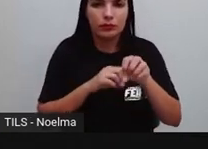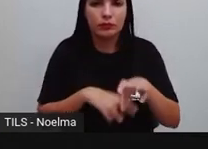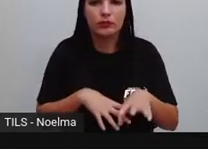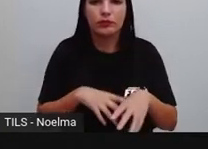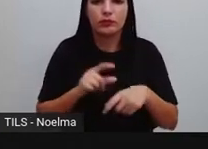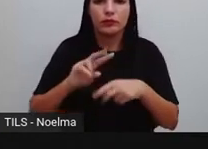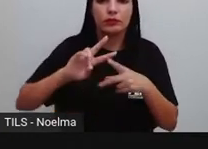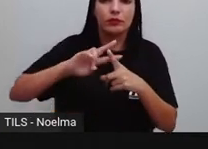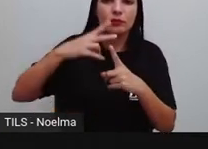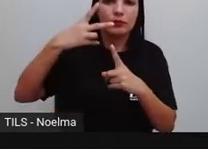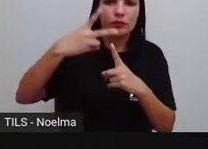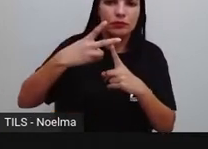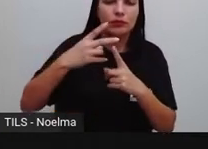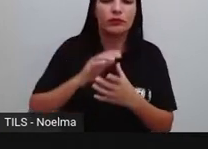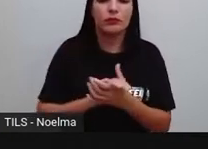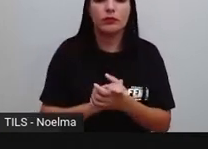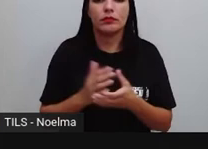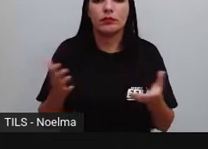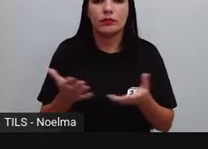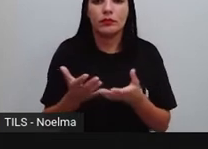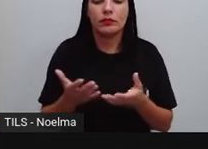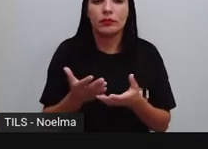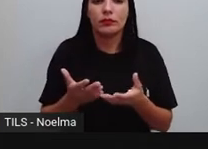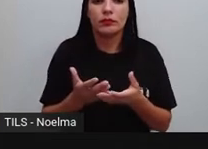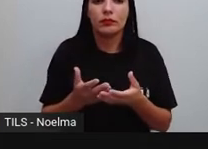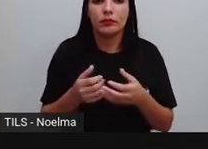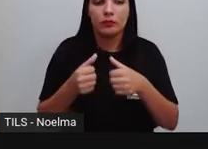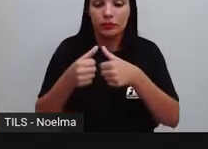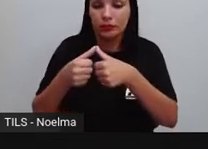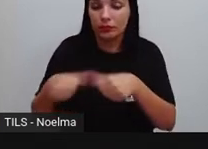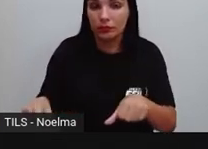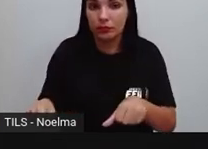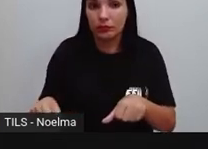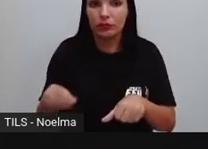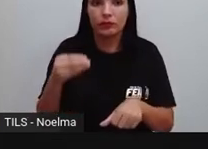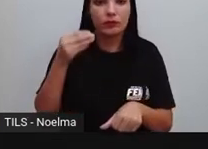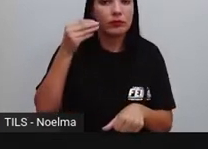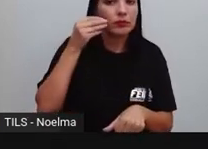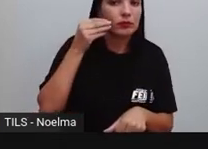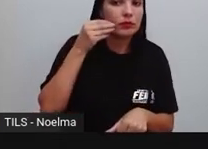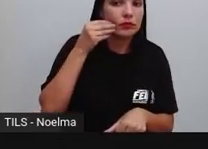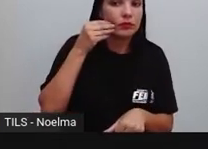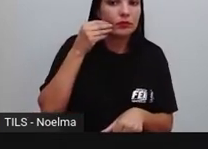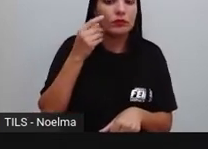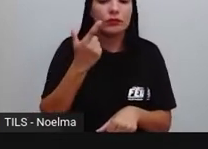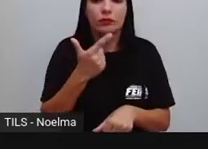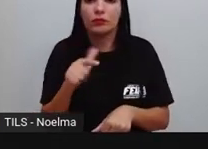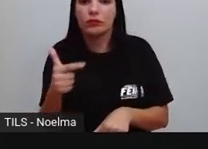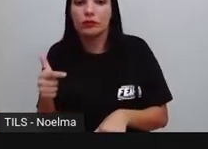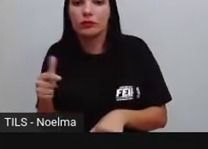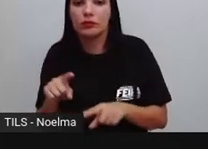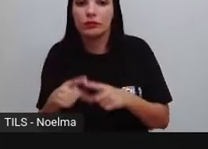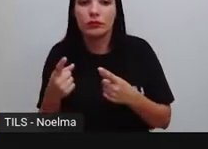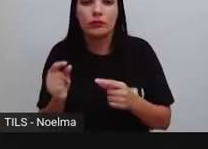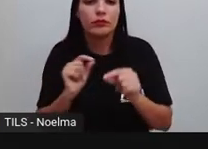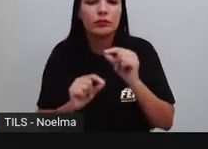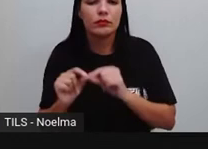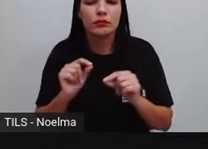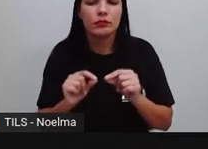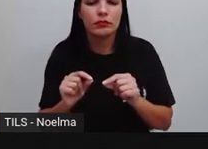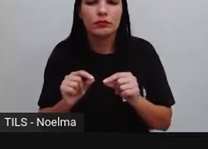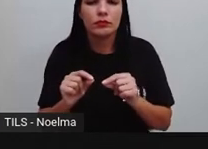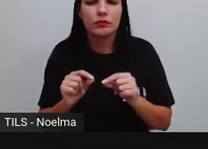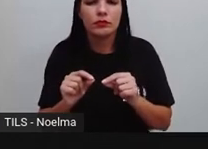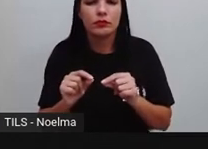conjugados. Indicam, fica e mostra, não estão no infinitivo. E como é que ficaria?